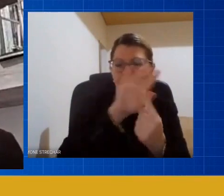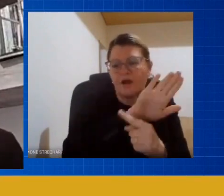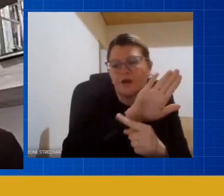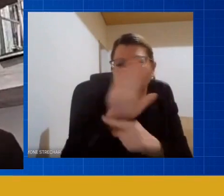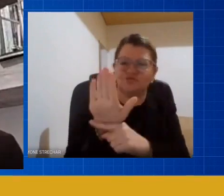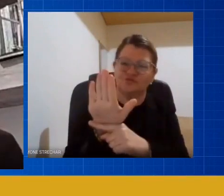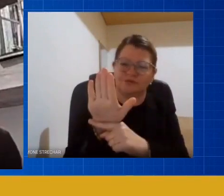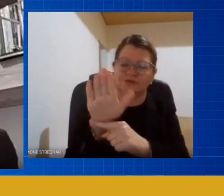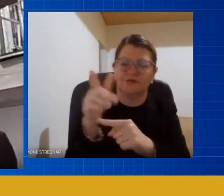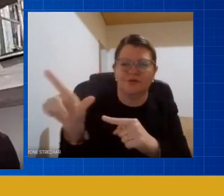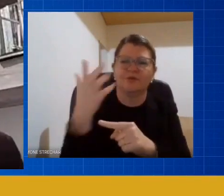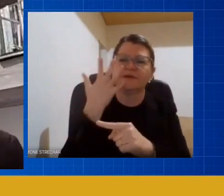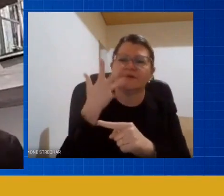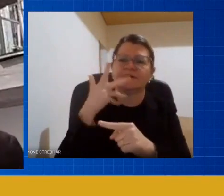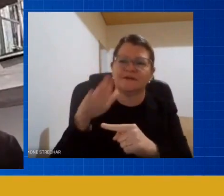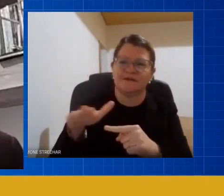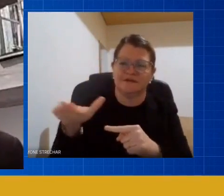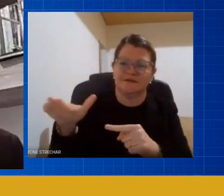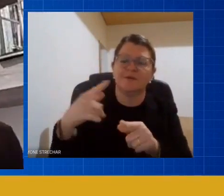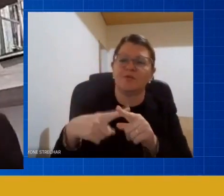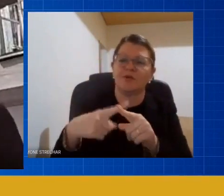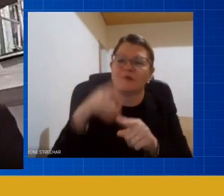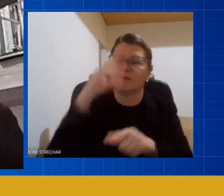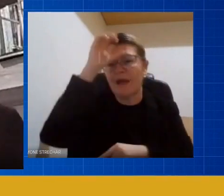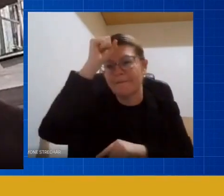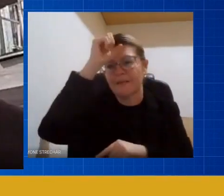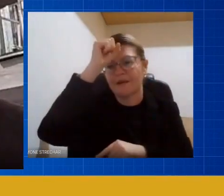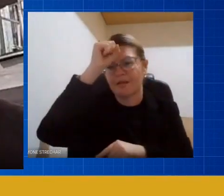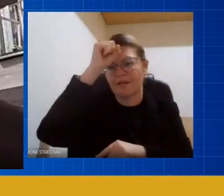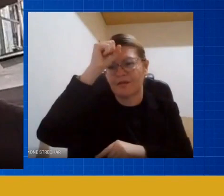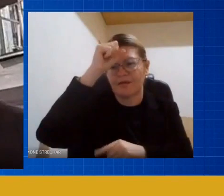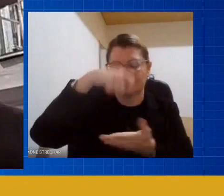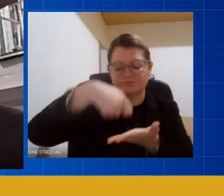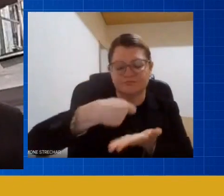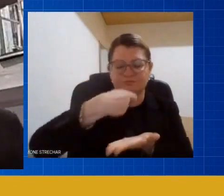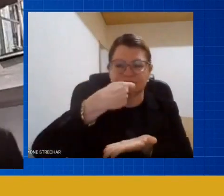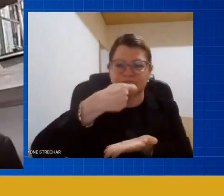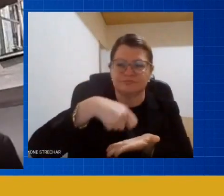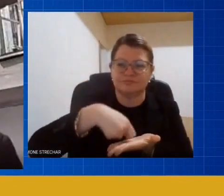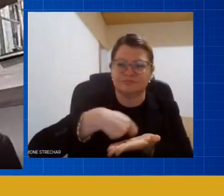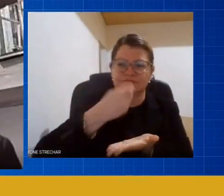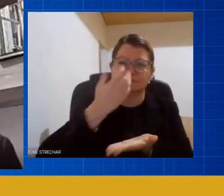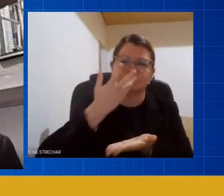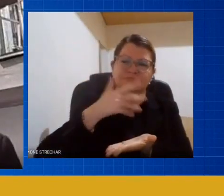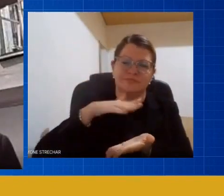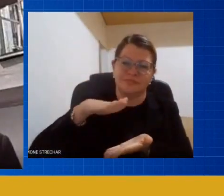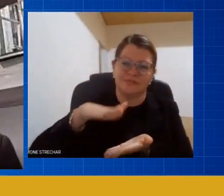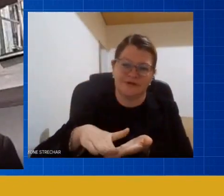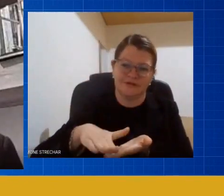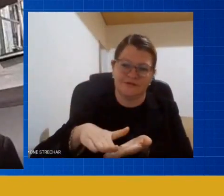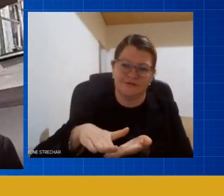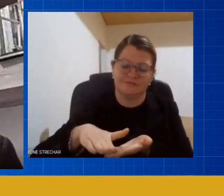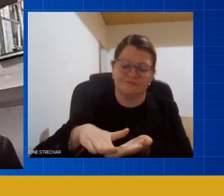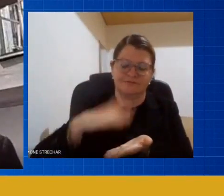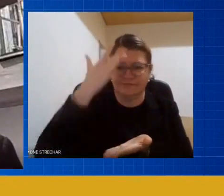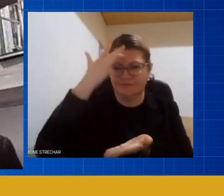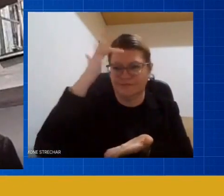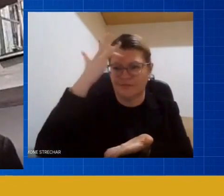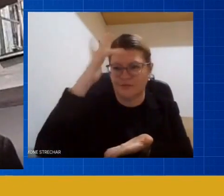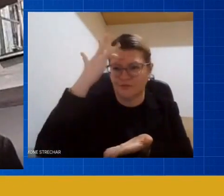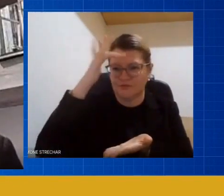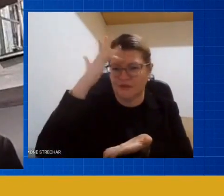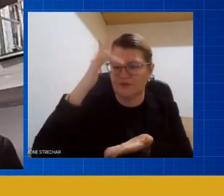que elas estavam aprendendo agora a manusear os palheres eram crianças pequenas e o quanto eu